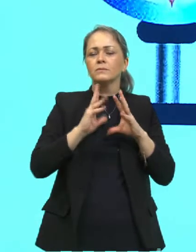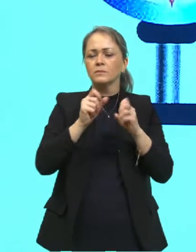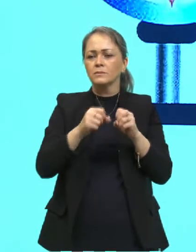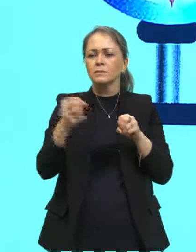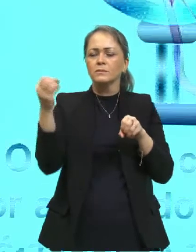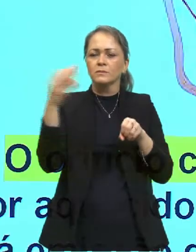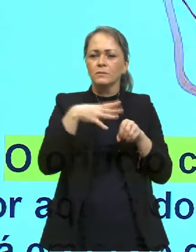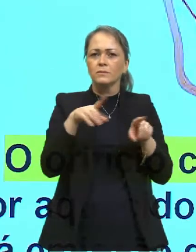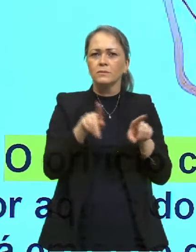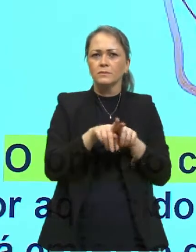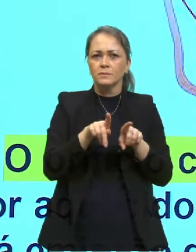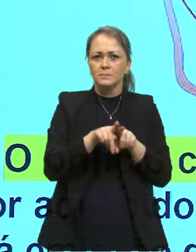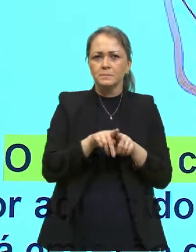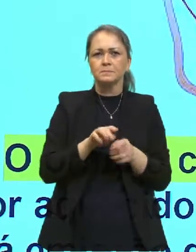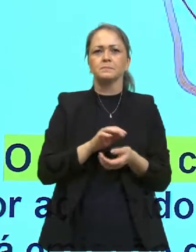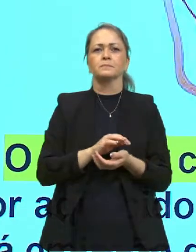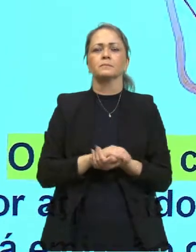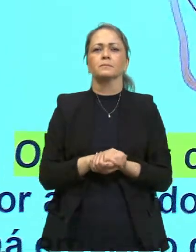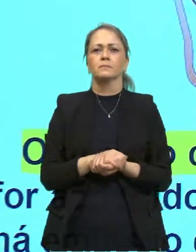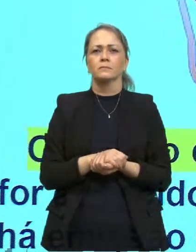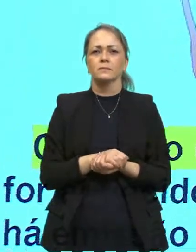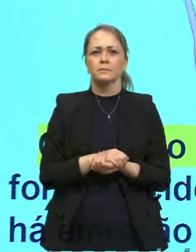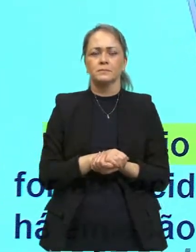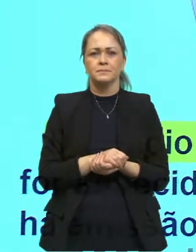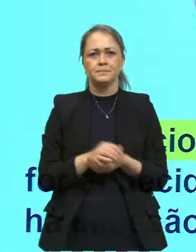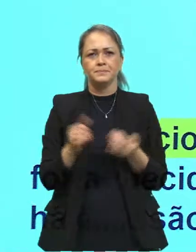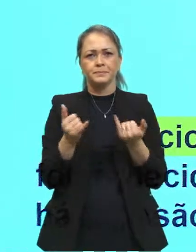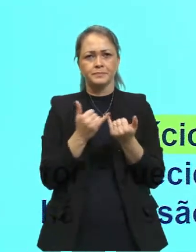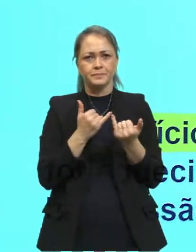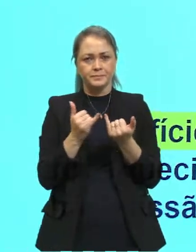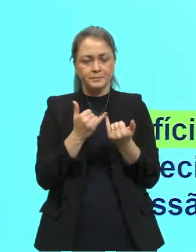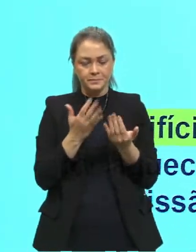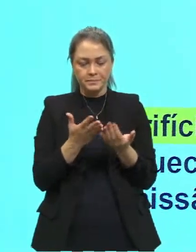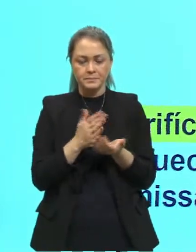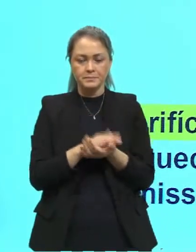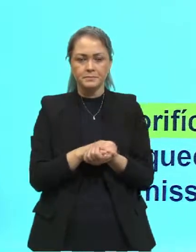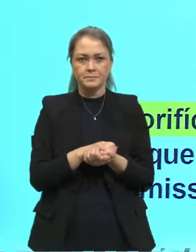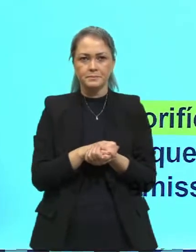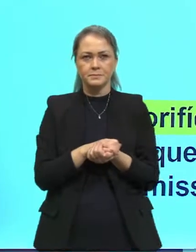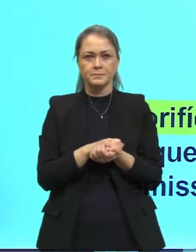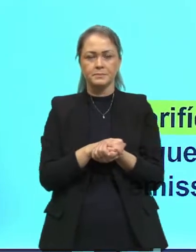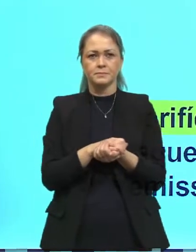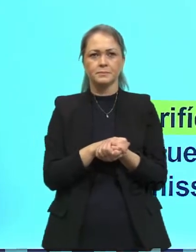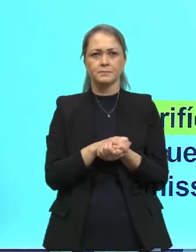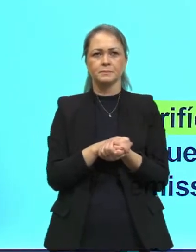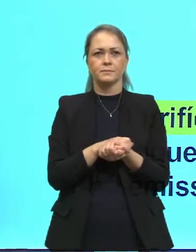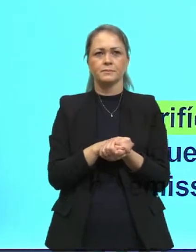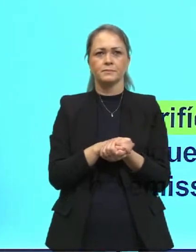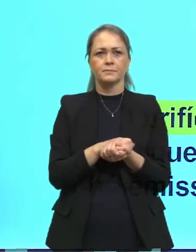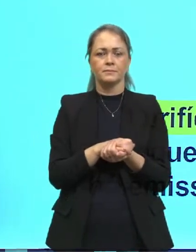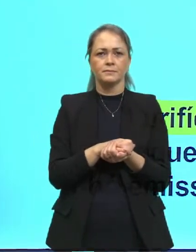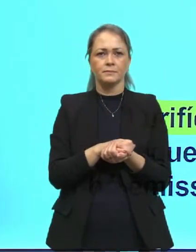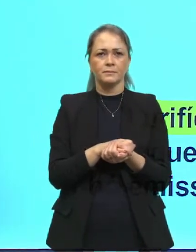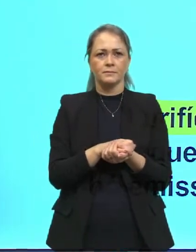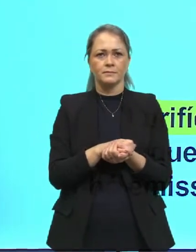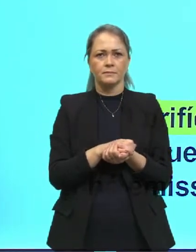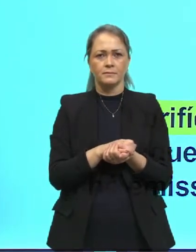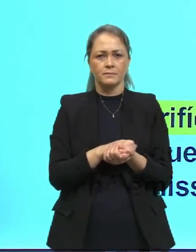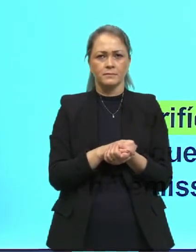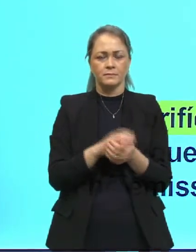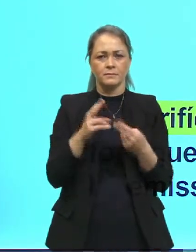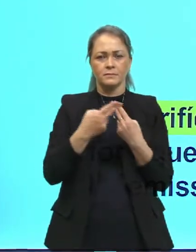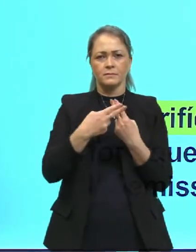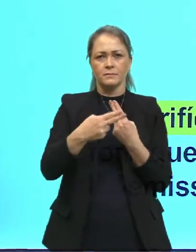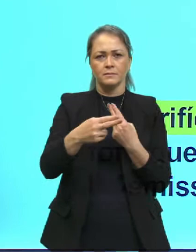Certo? Então, exemplos, né, gente? São exemplos. Aqui eu já falei, qualquer radiação que